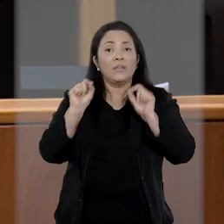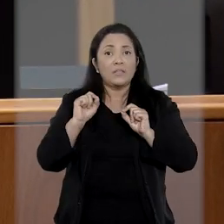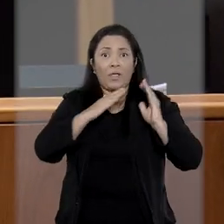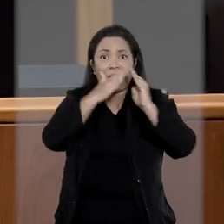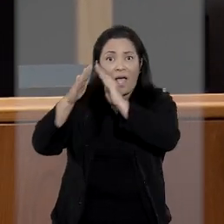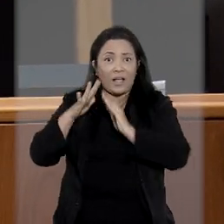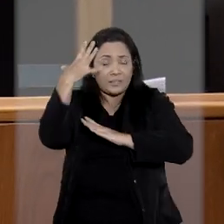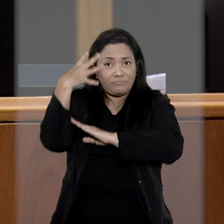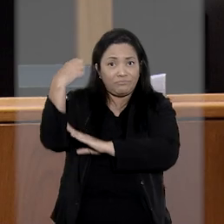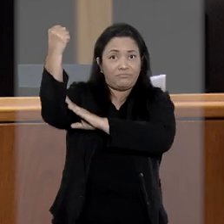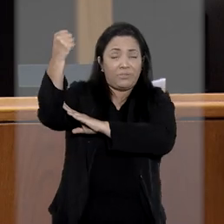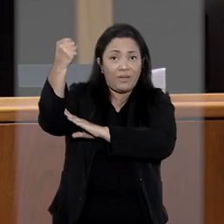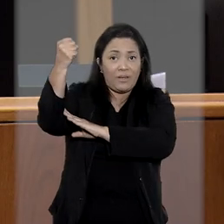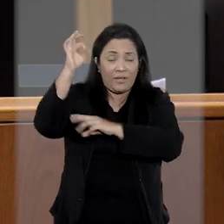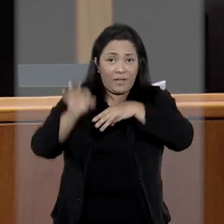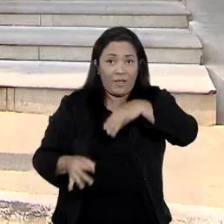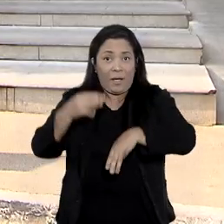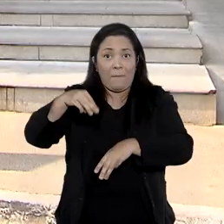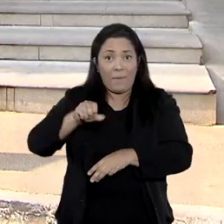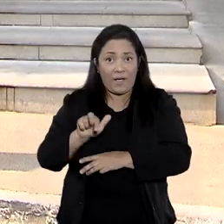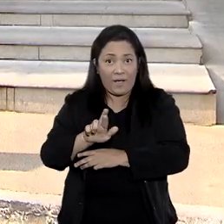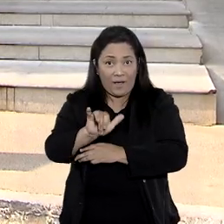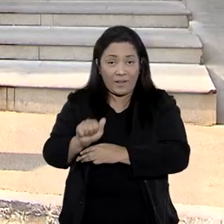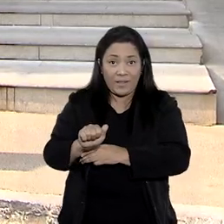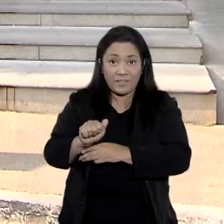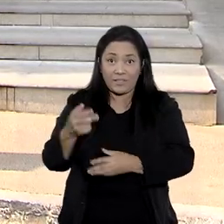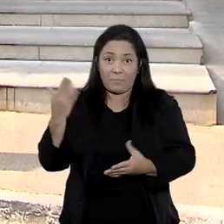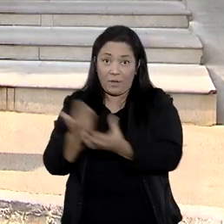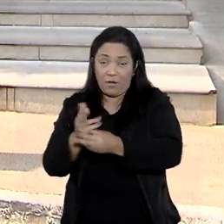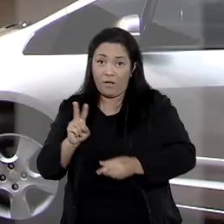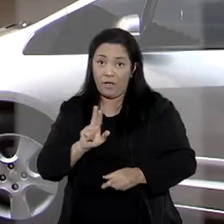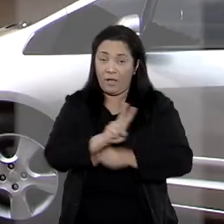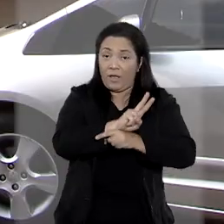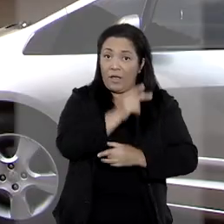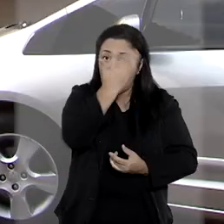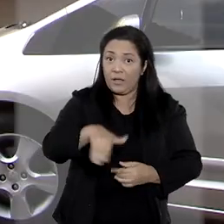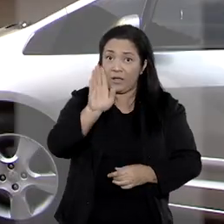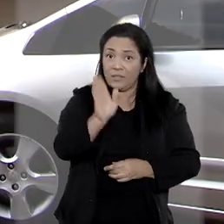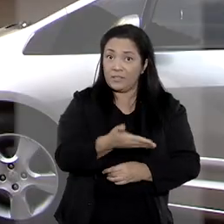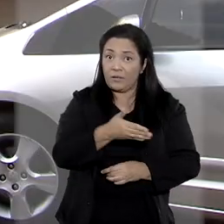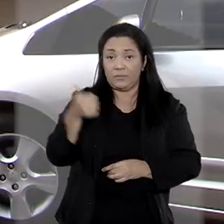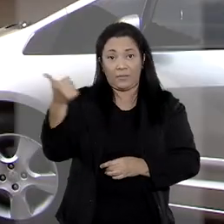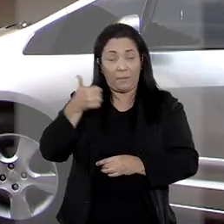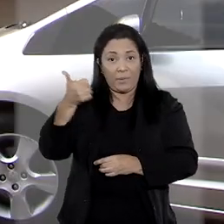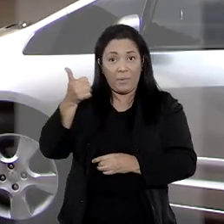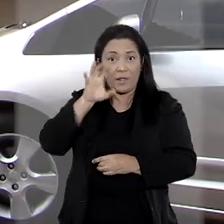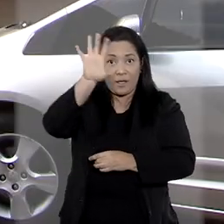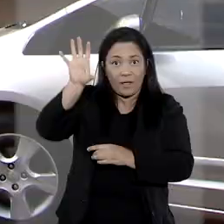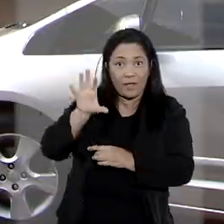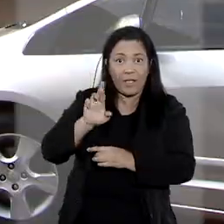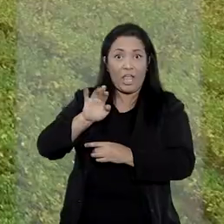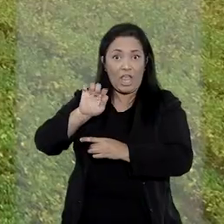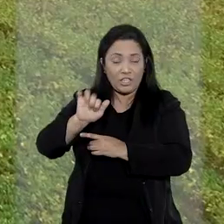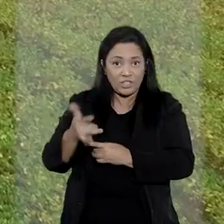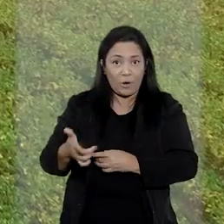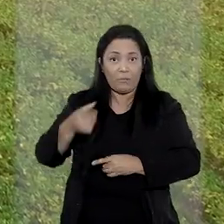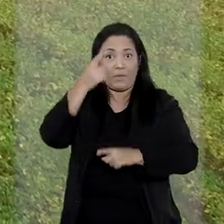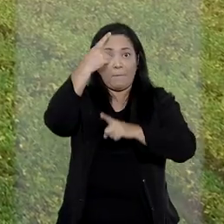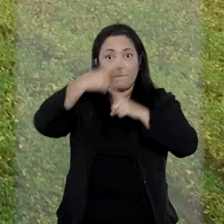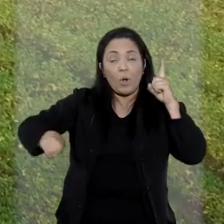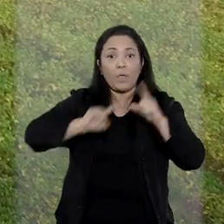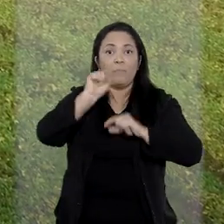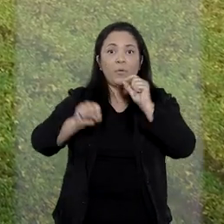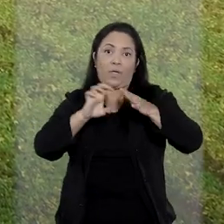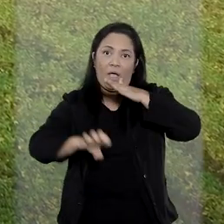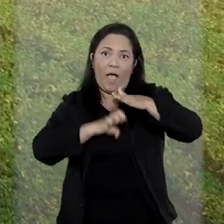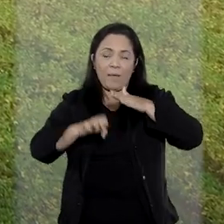STJ, Maria Tereza de Assis Moura, suspendeu os efeitos da liminar do Tribunal Regional Federal da Primeira Região, que proibiu